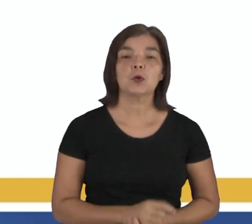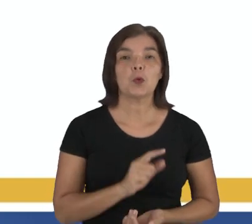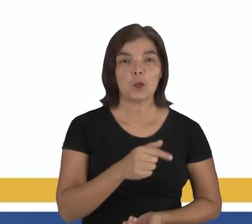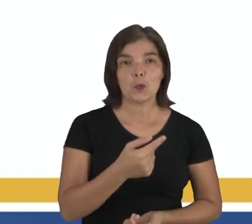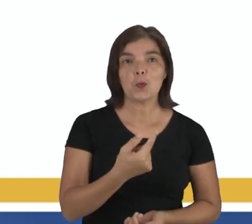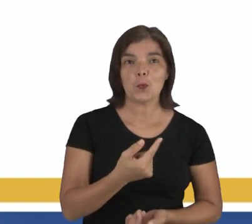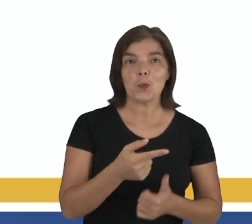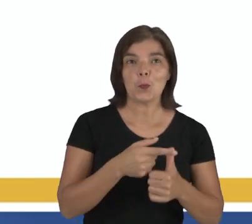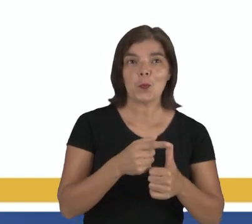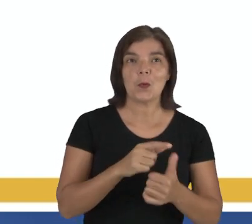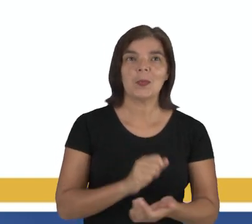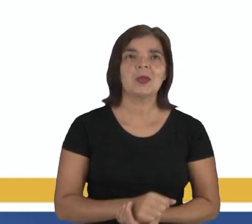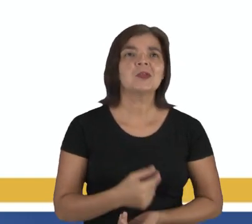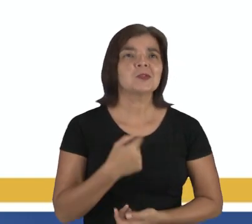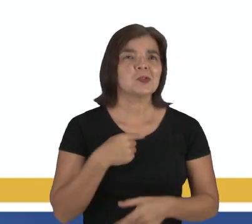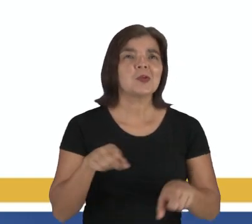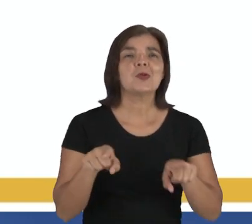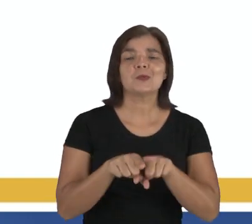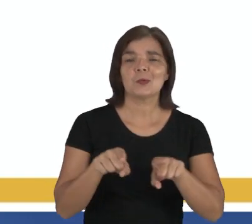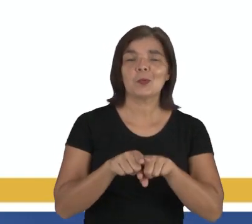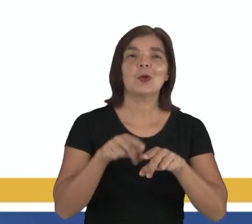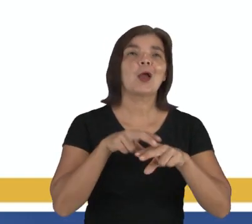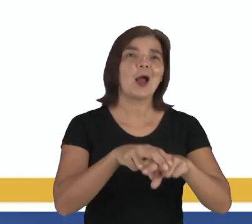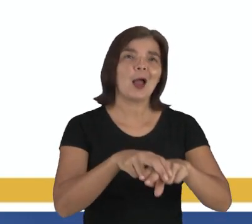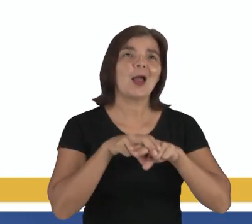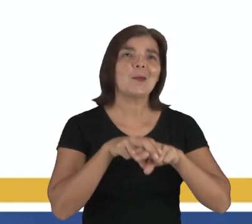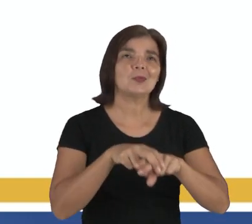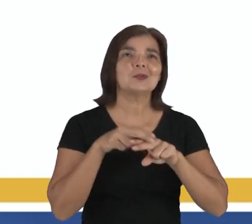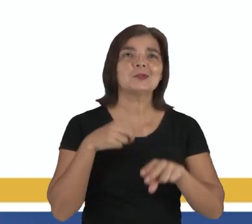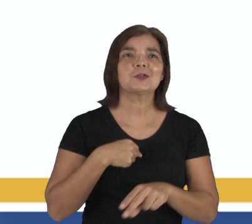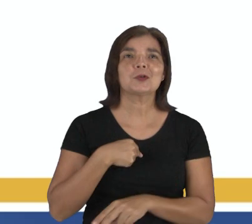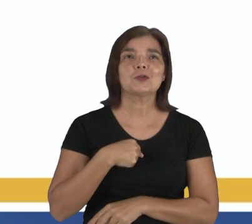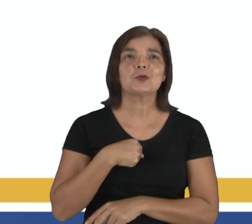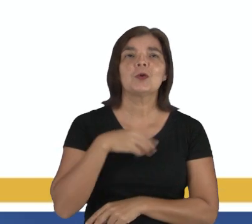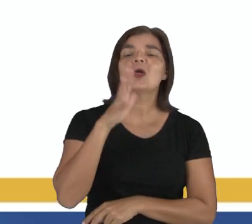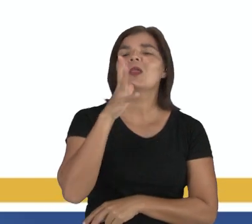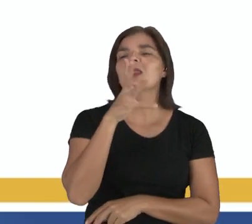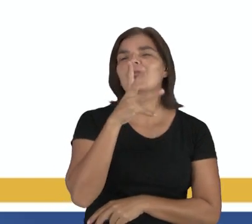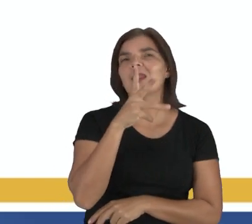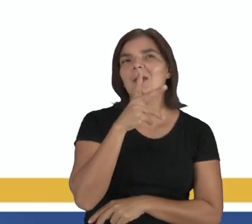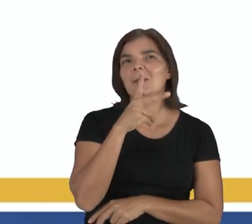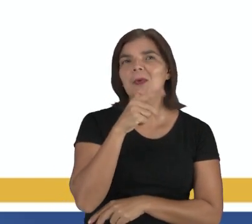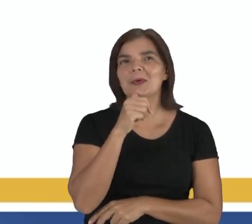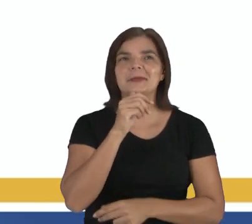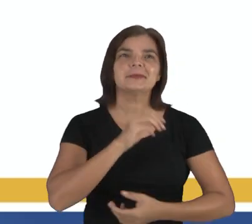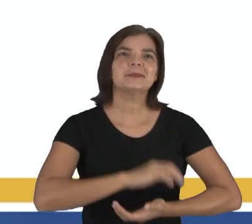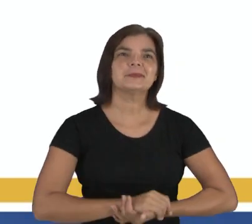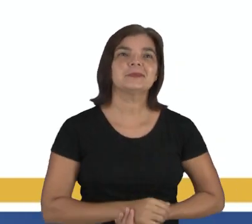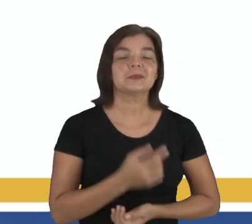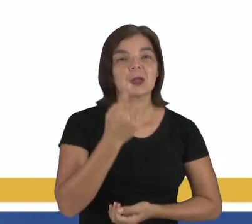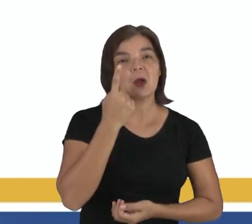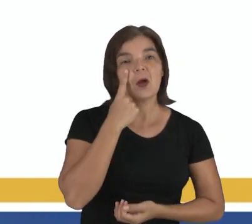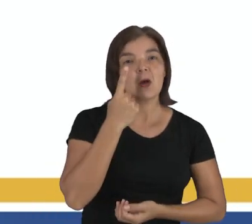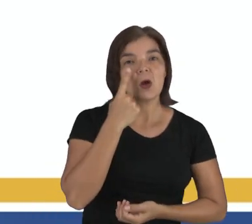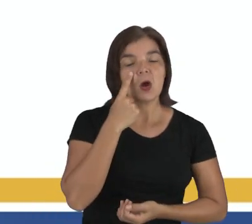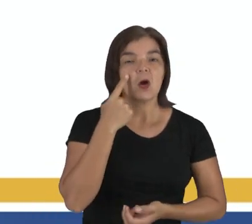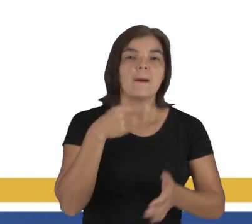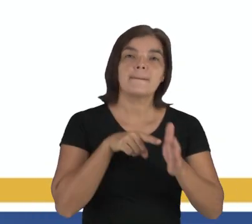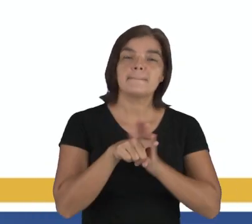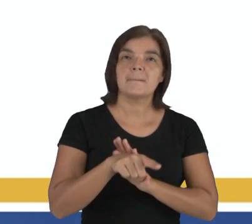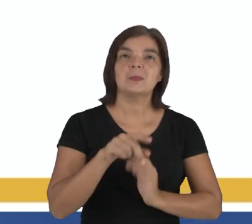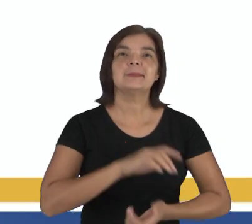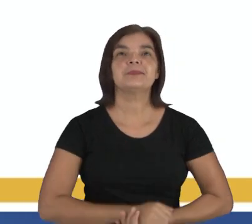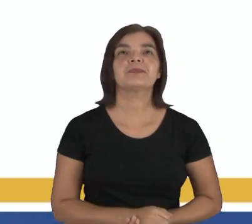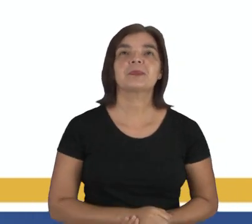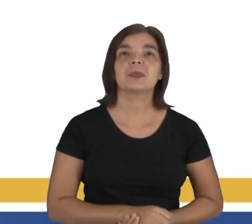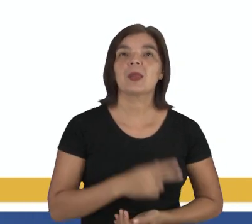temos outra fala que diz assim, eu também, é por isso que estou demorando. Observe agora a questão.